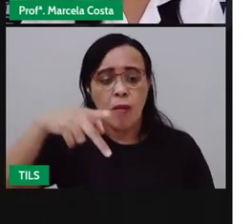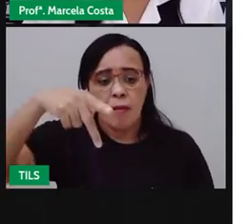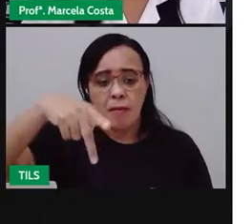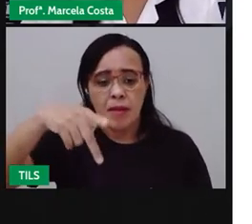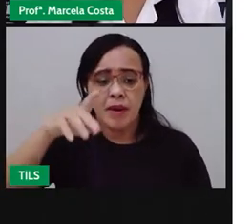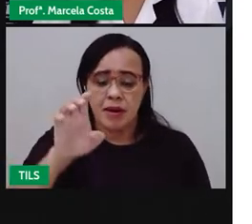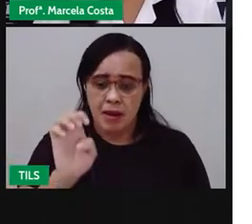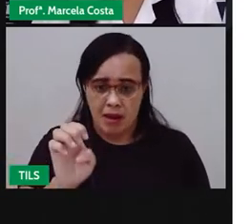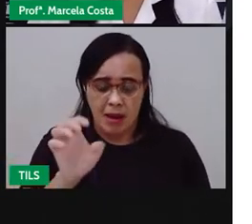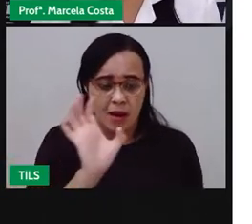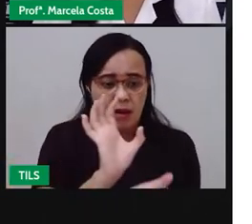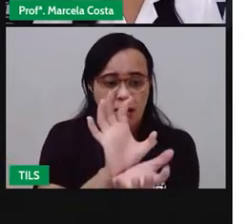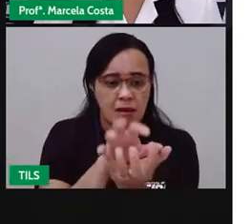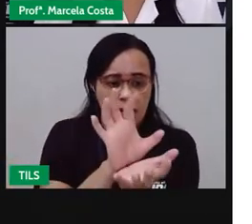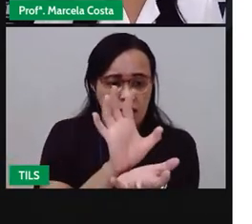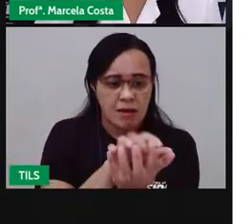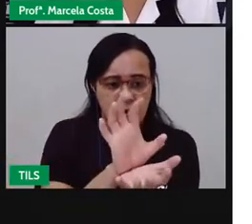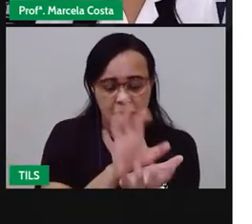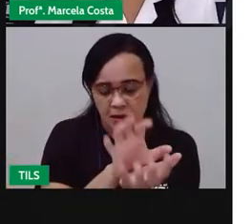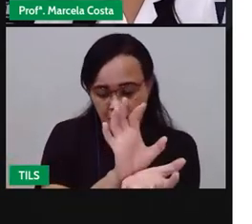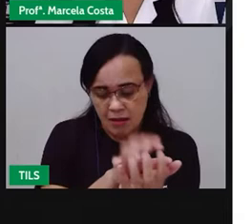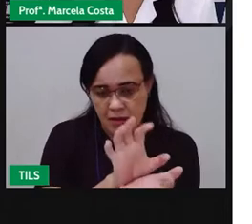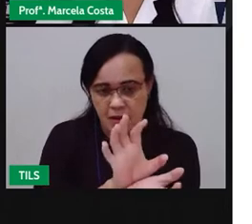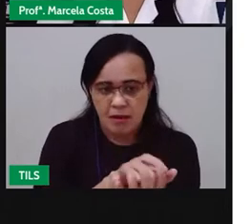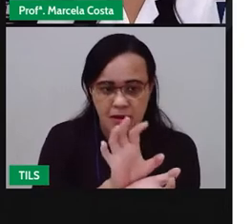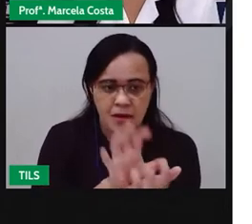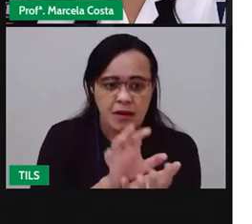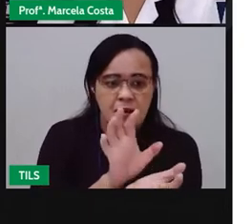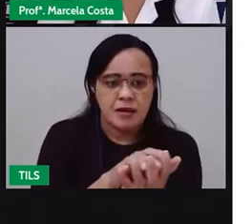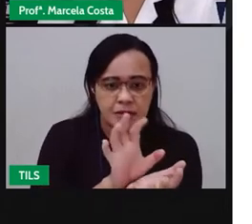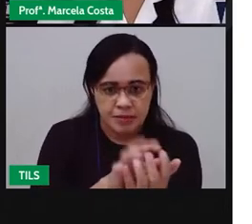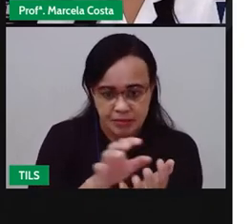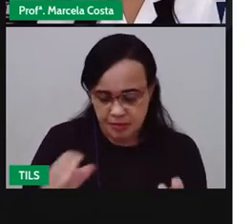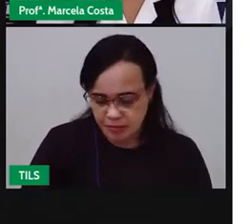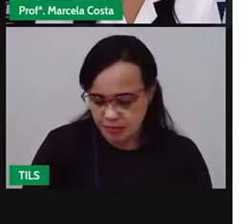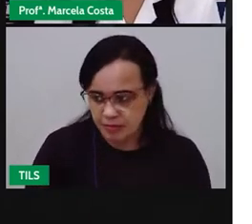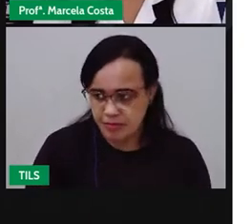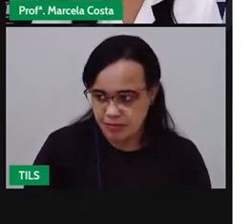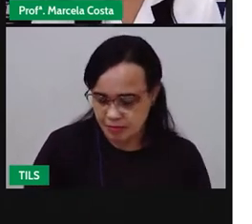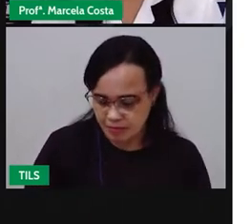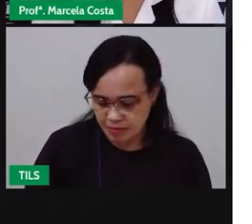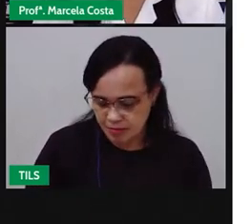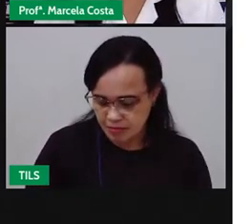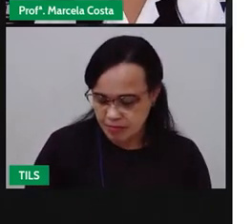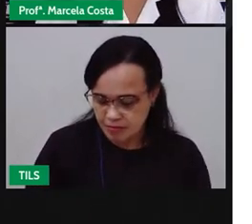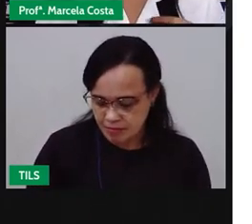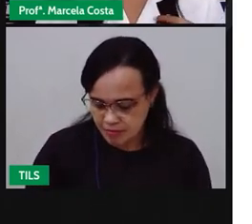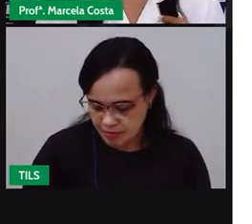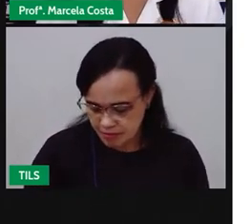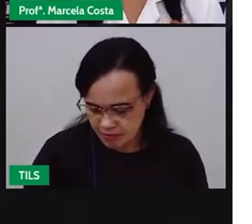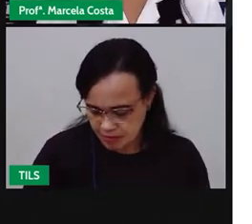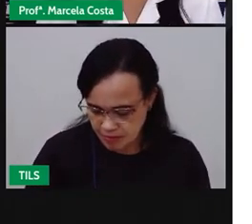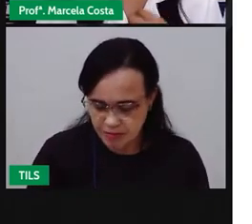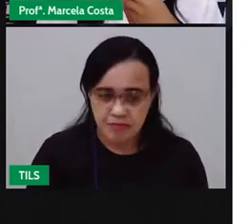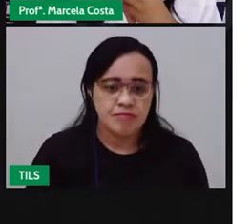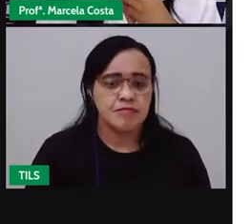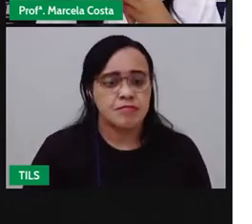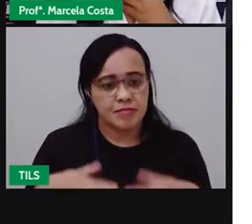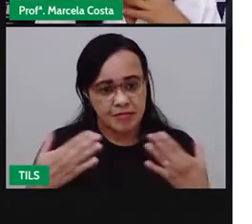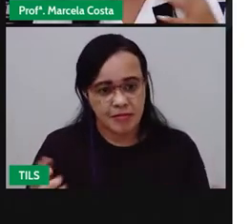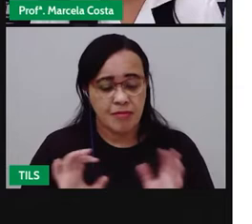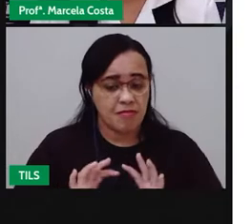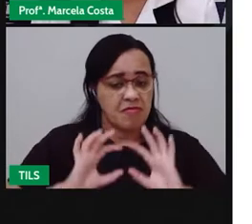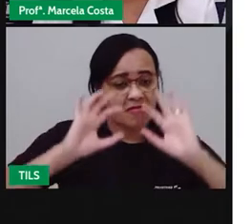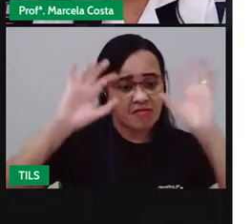que lá a gente vai ter nessa região muitos festejos relacionados a